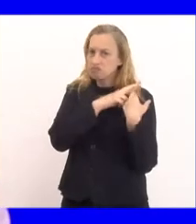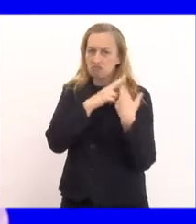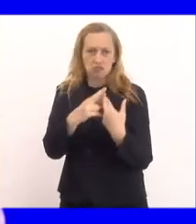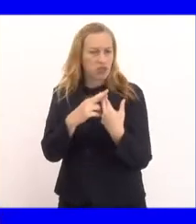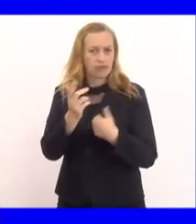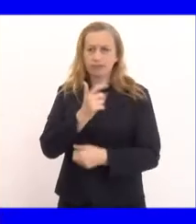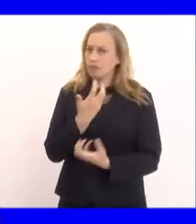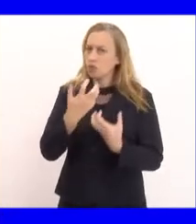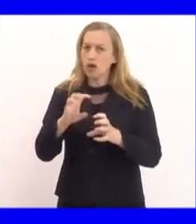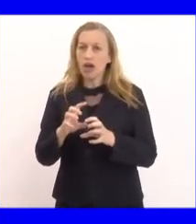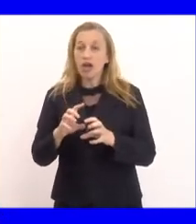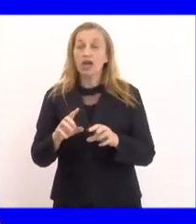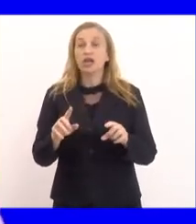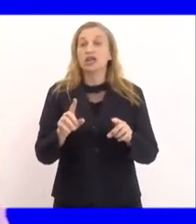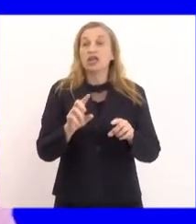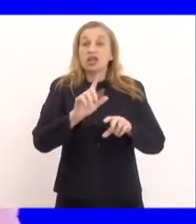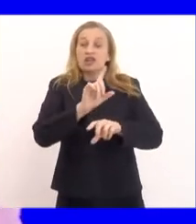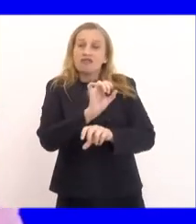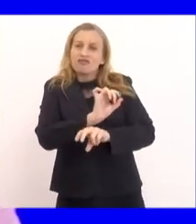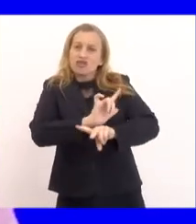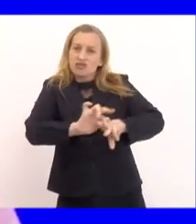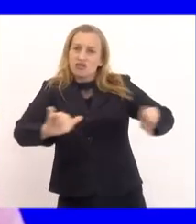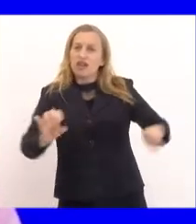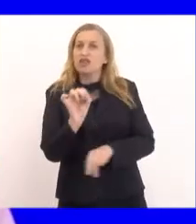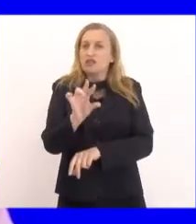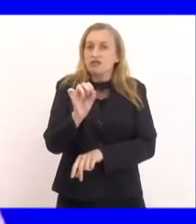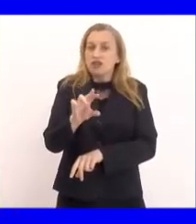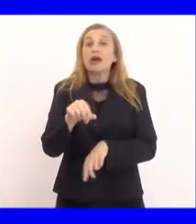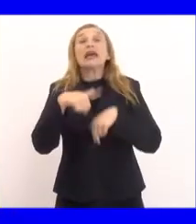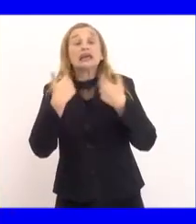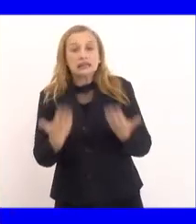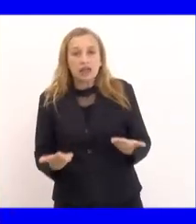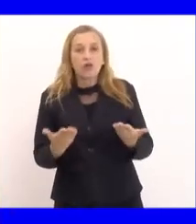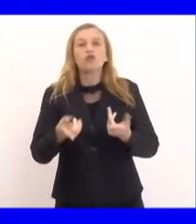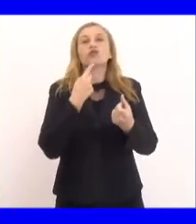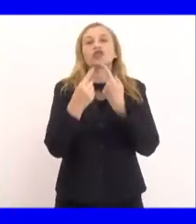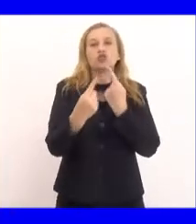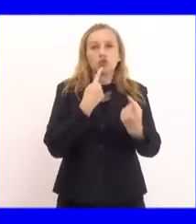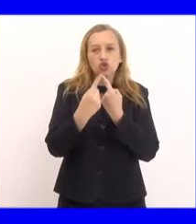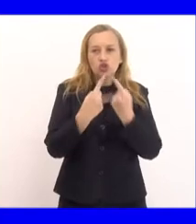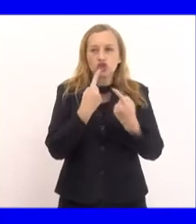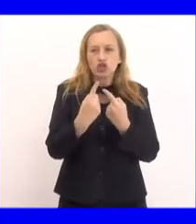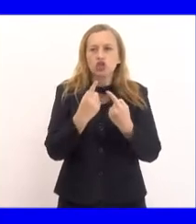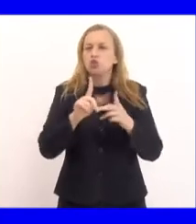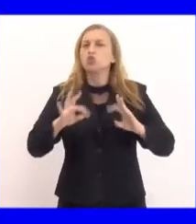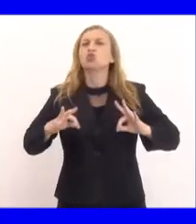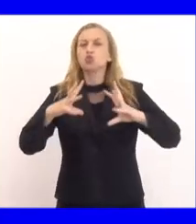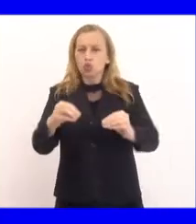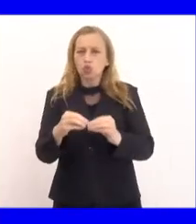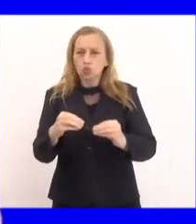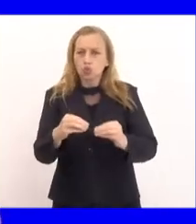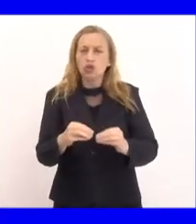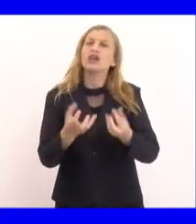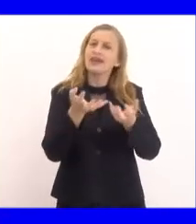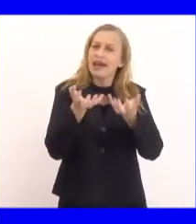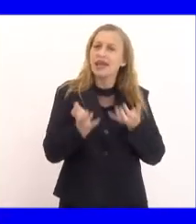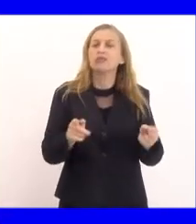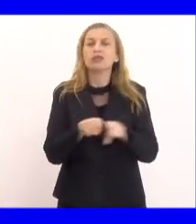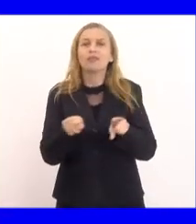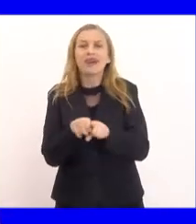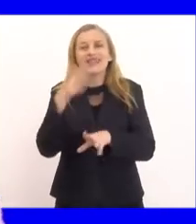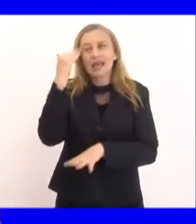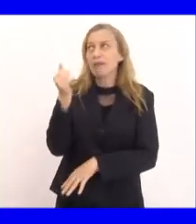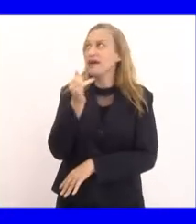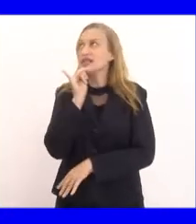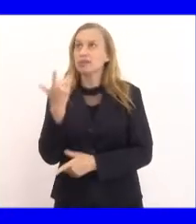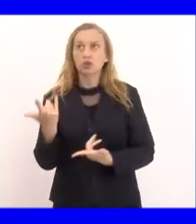responsabilidade. As variantes são diferentes. Então, a gente hoje vai discutir tudo isso e queremos também